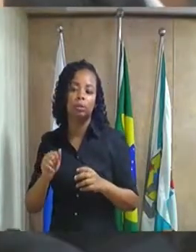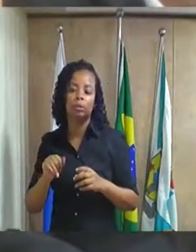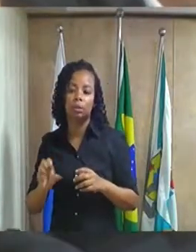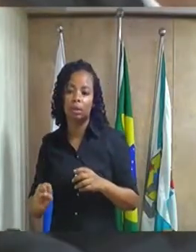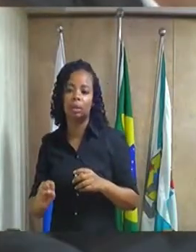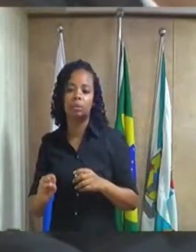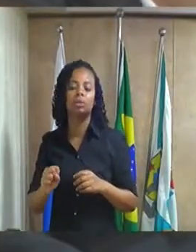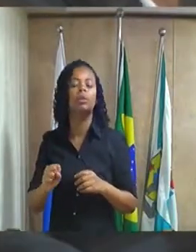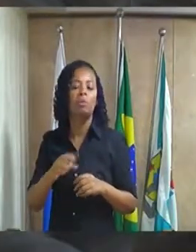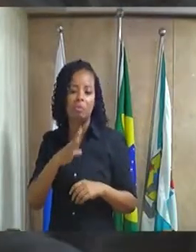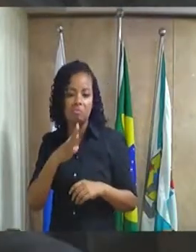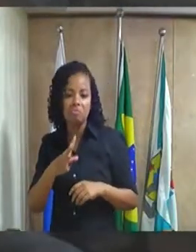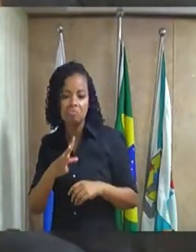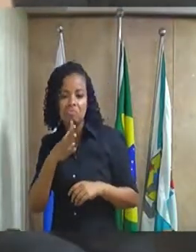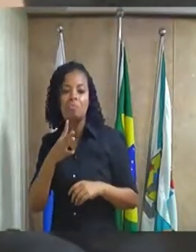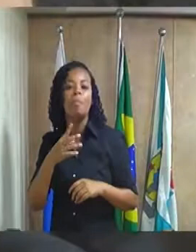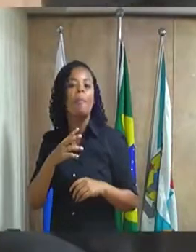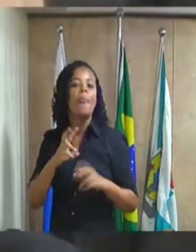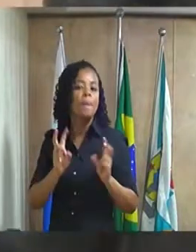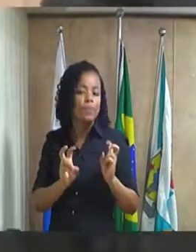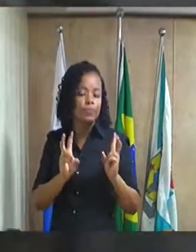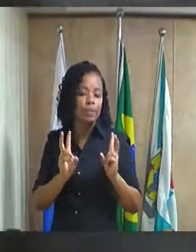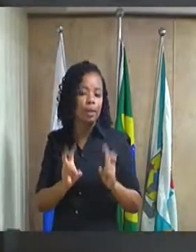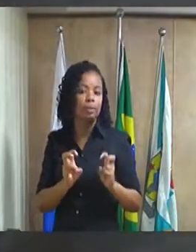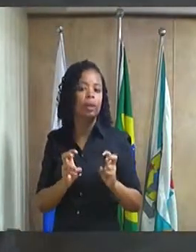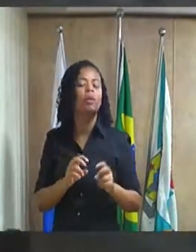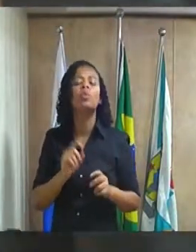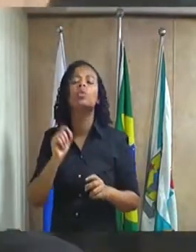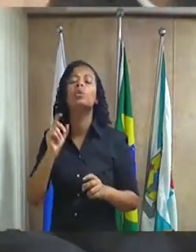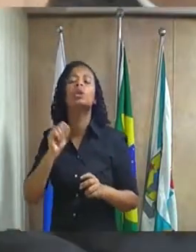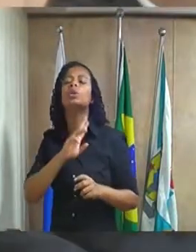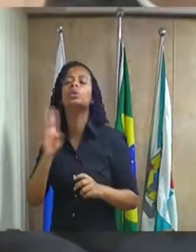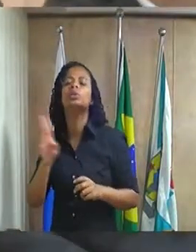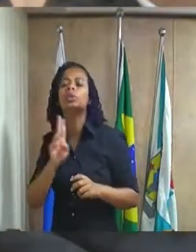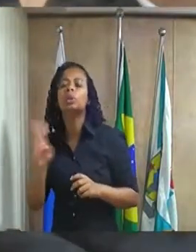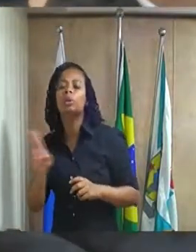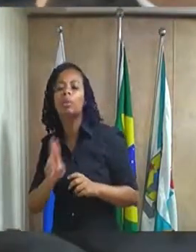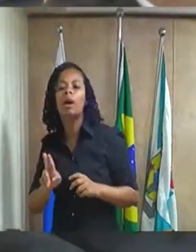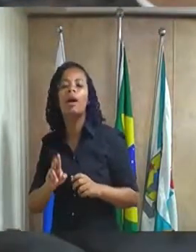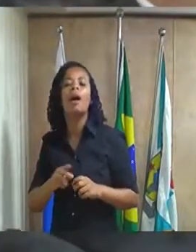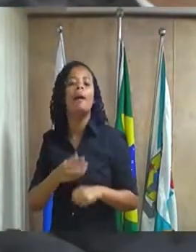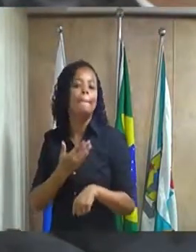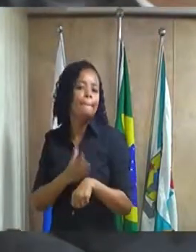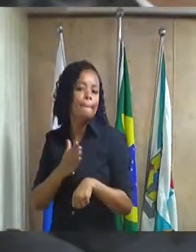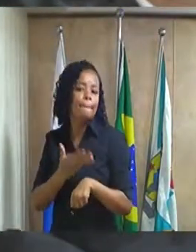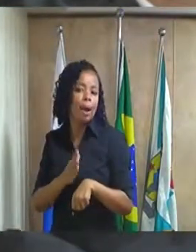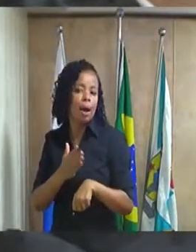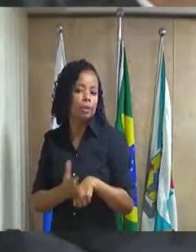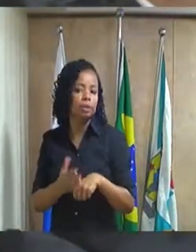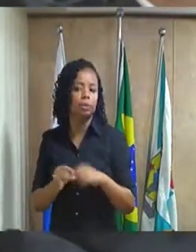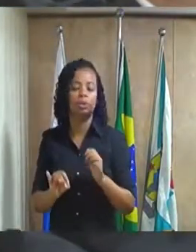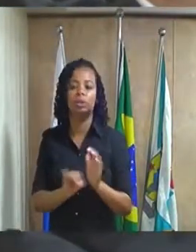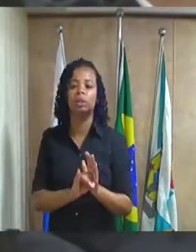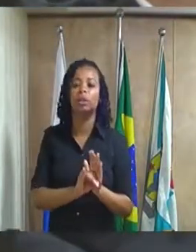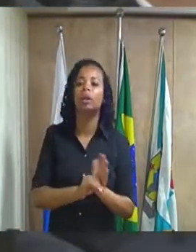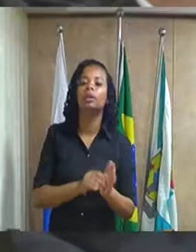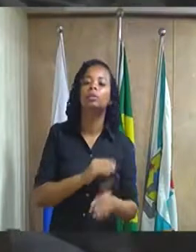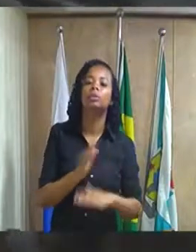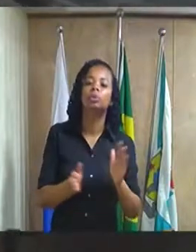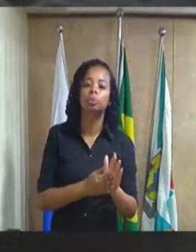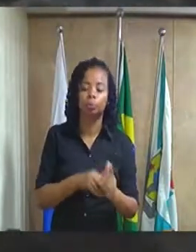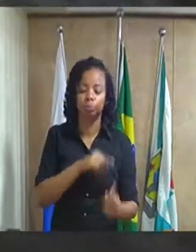débito ou seja aquilo que se chama de uma forma prática de fiscalização